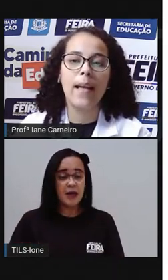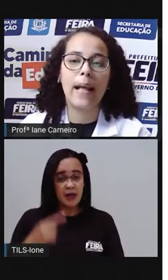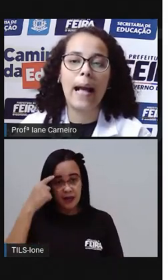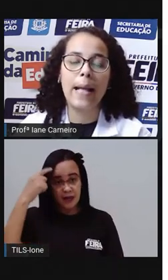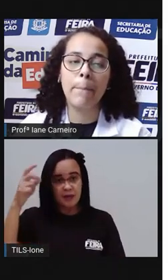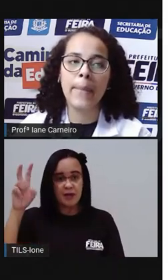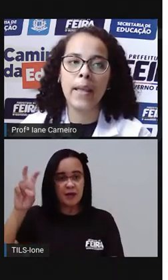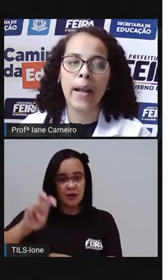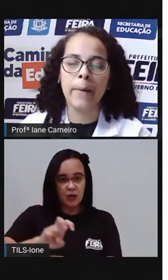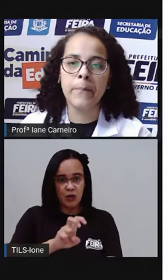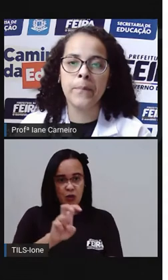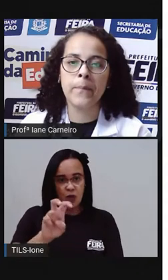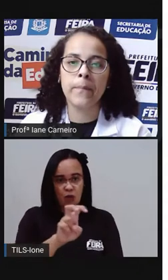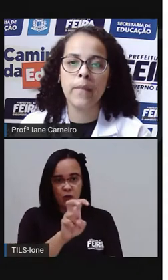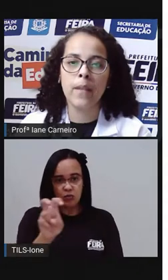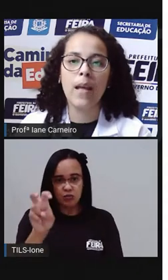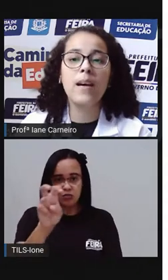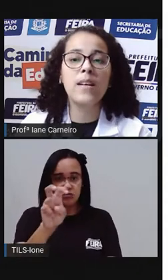caipira.